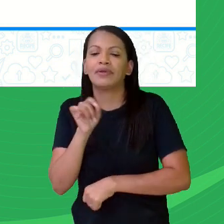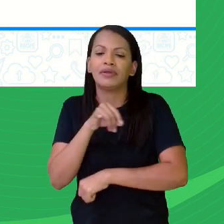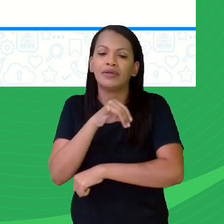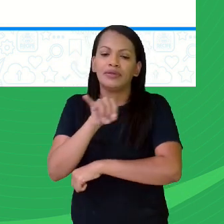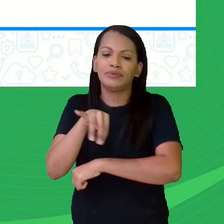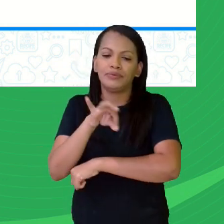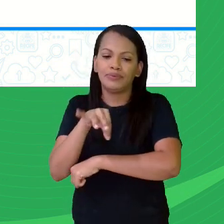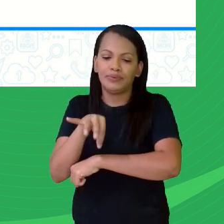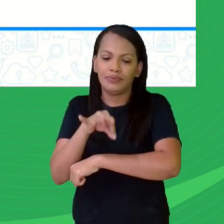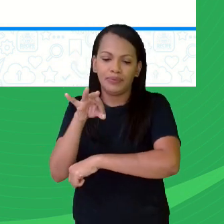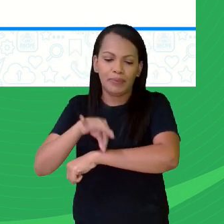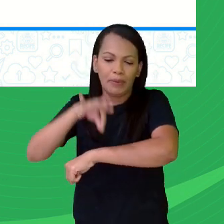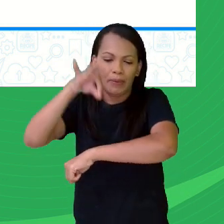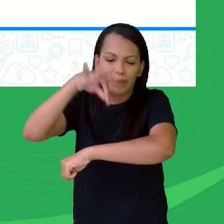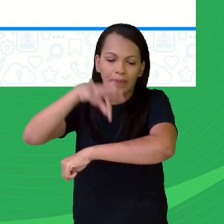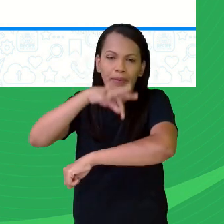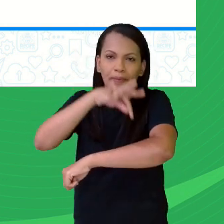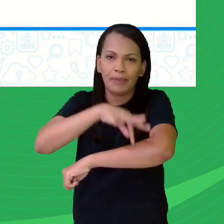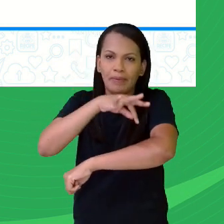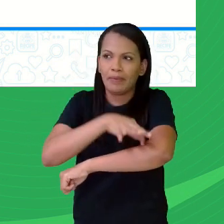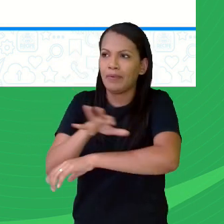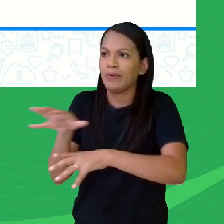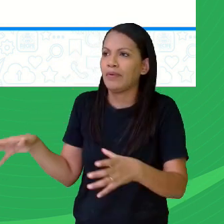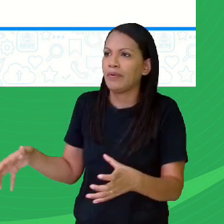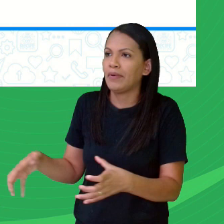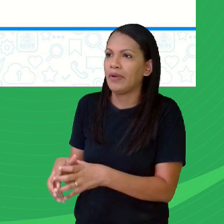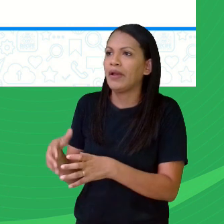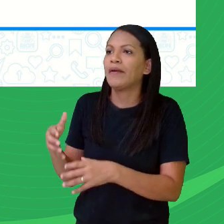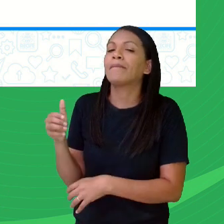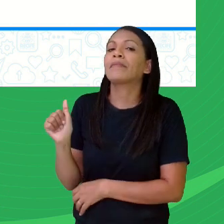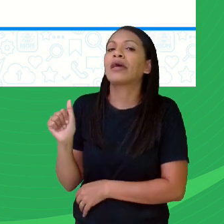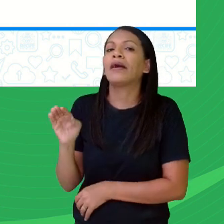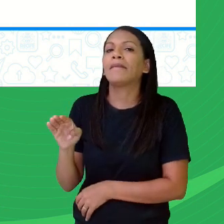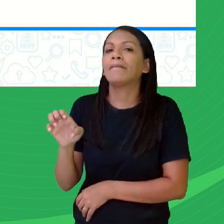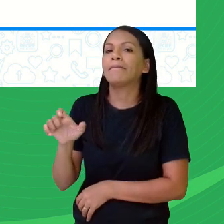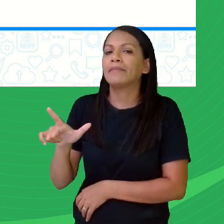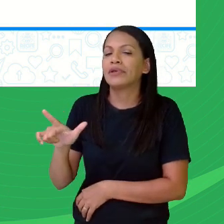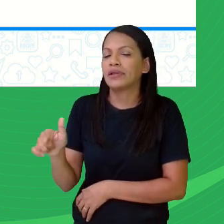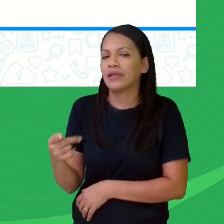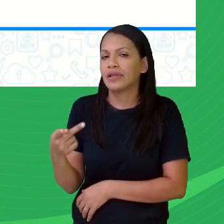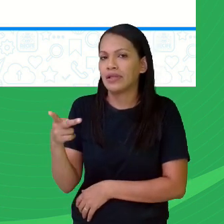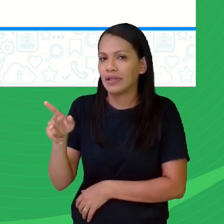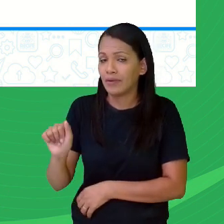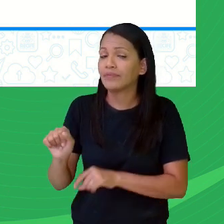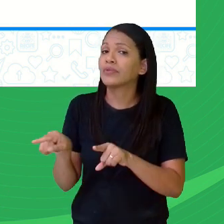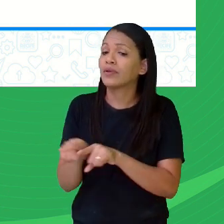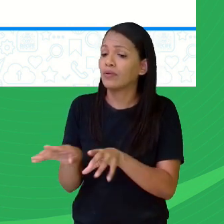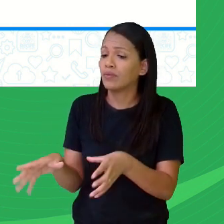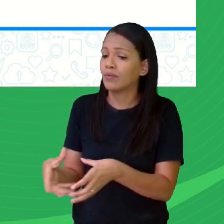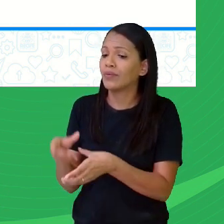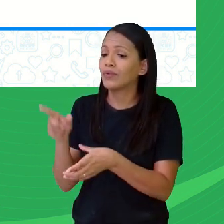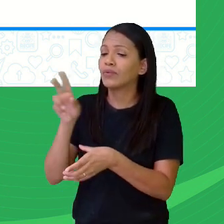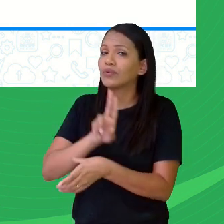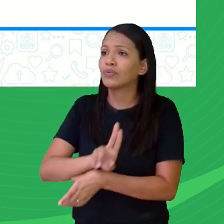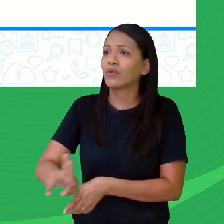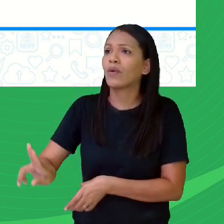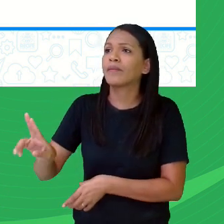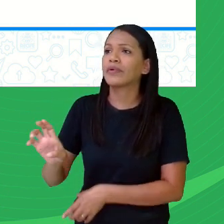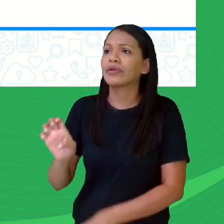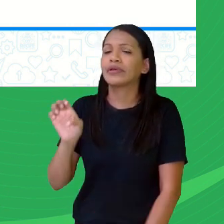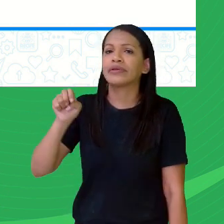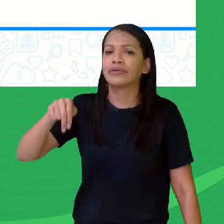também já devem ter ouvido isso, o enxame de abelhas causou algum acidente. Coletivo de animais de uma região,